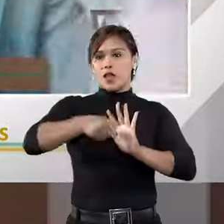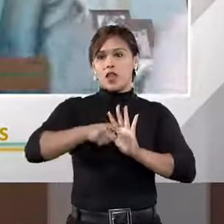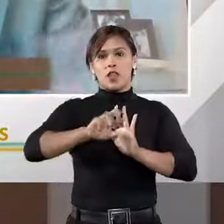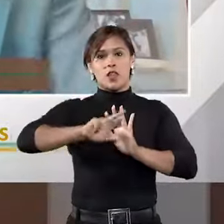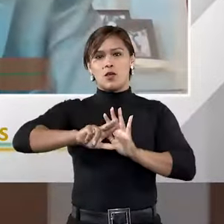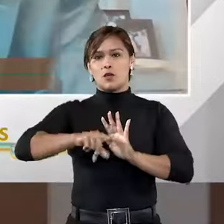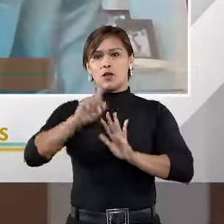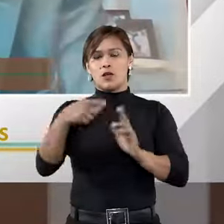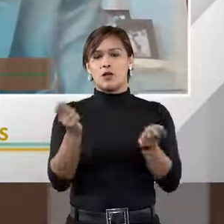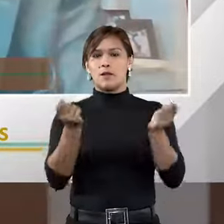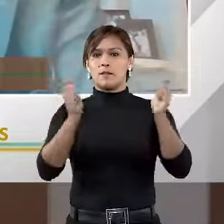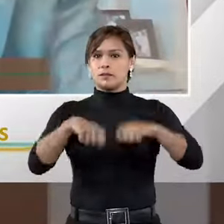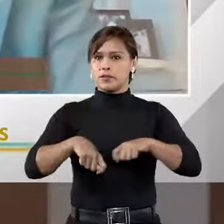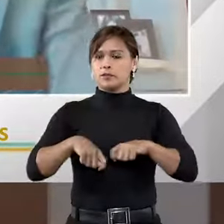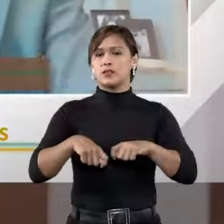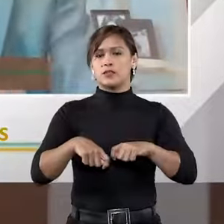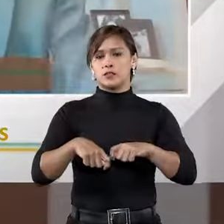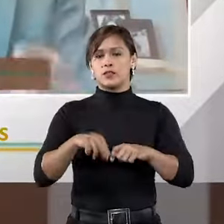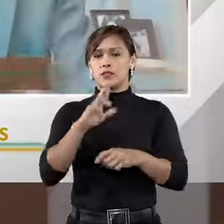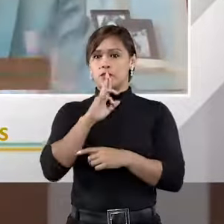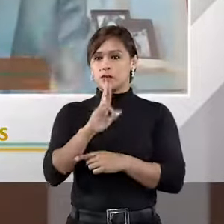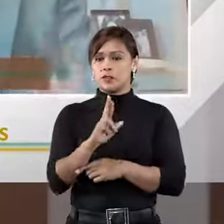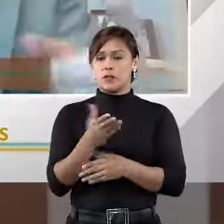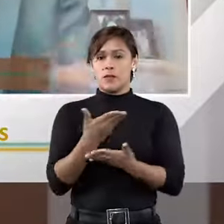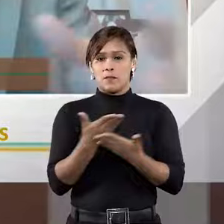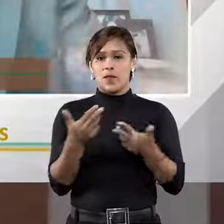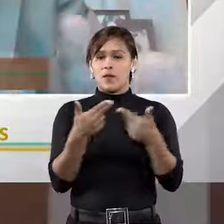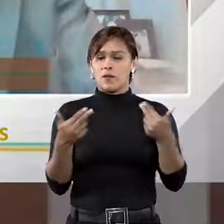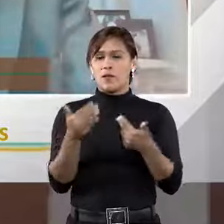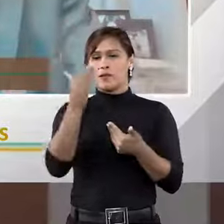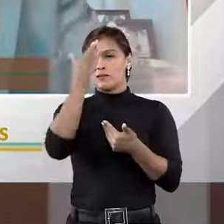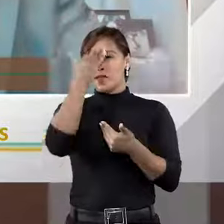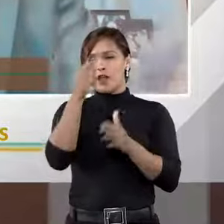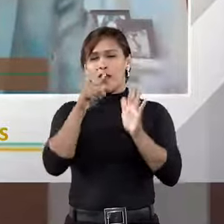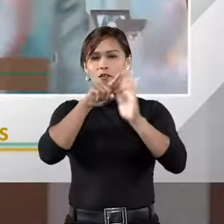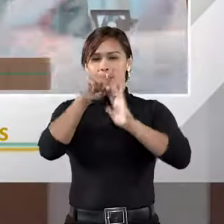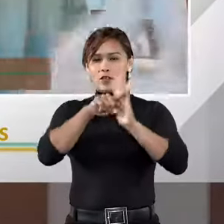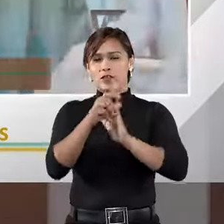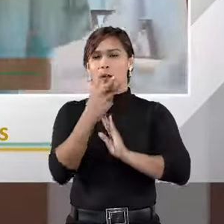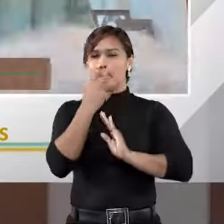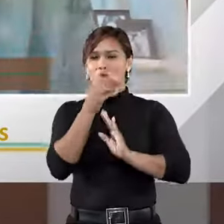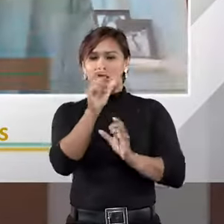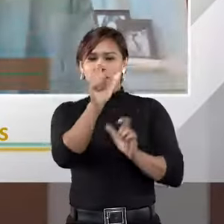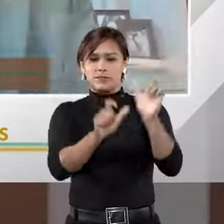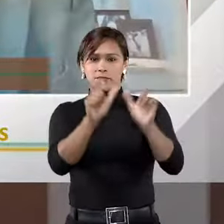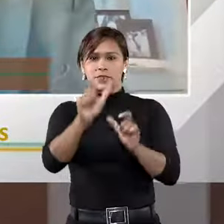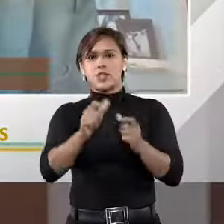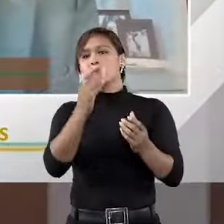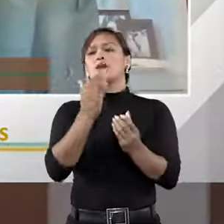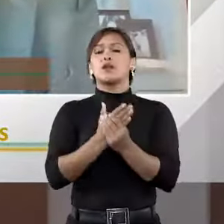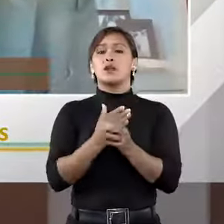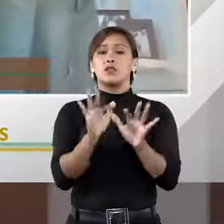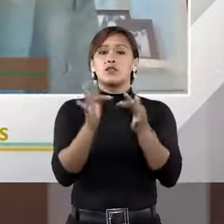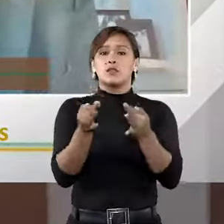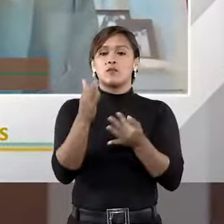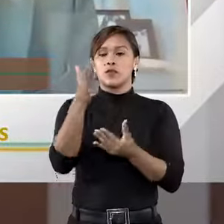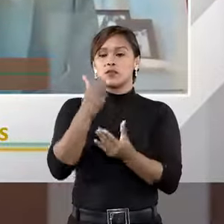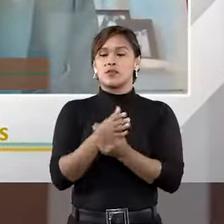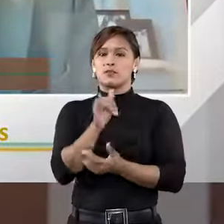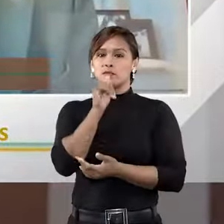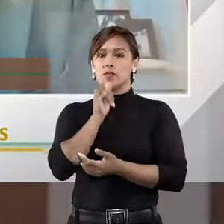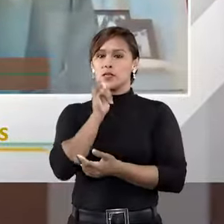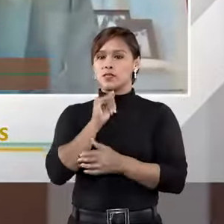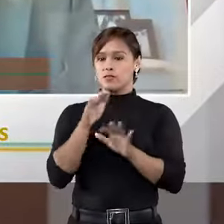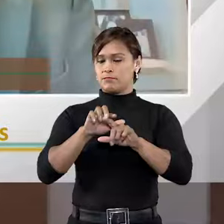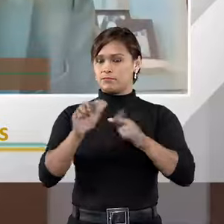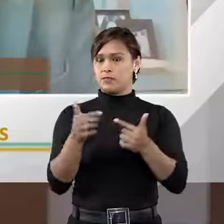possível solução. Mas é uma coisa para ser interpretada e verificada me parece a cada caso. Eu dou um caso mais simples, uma situação